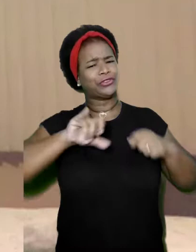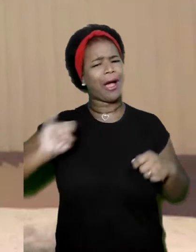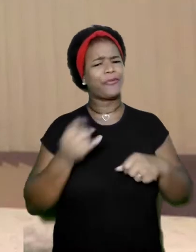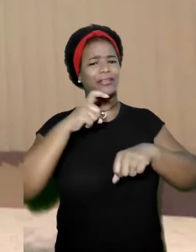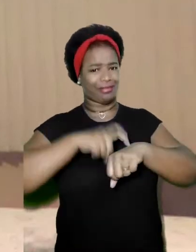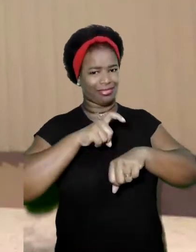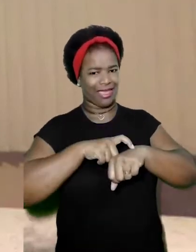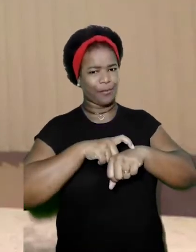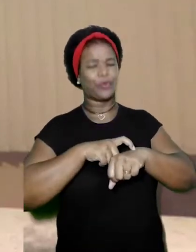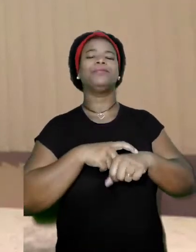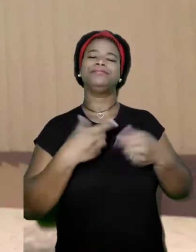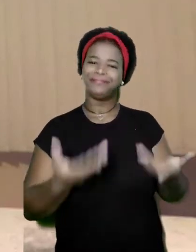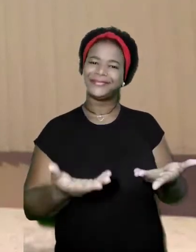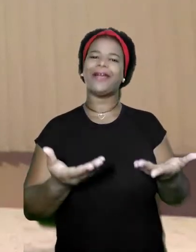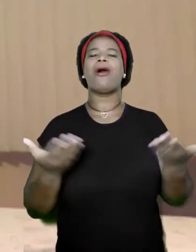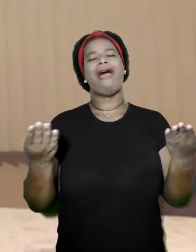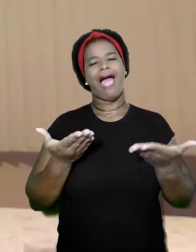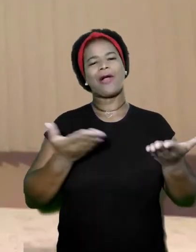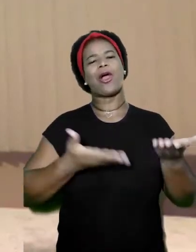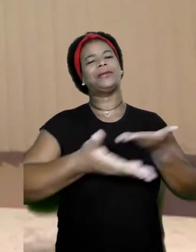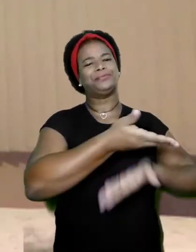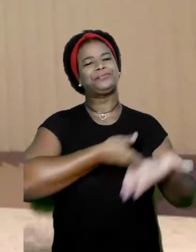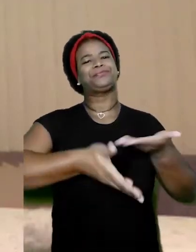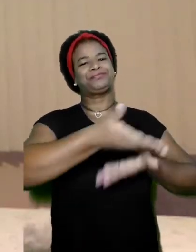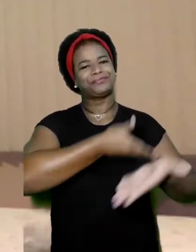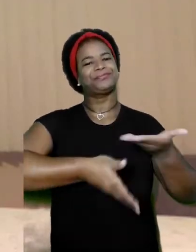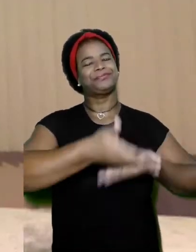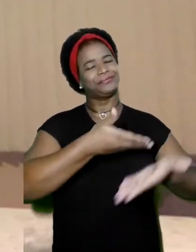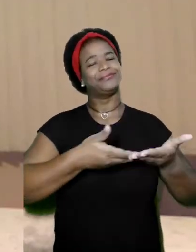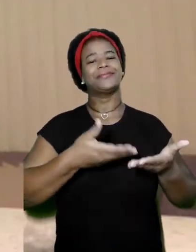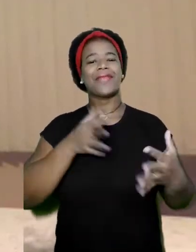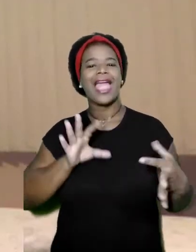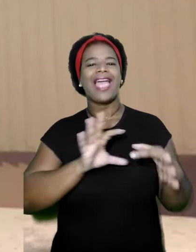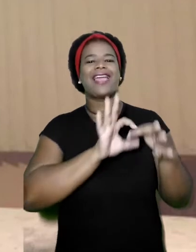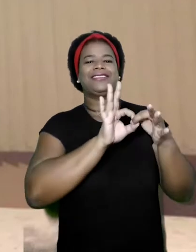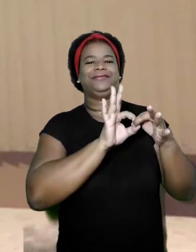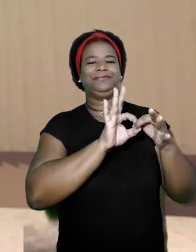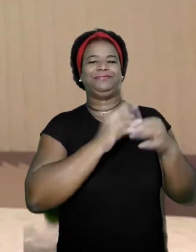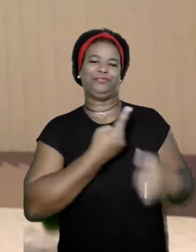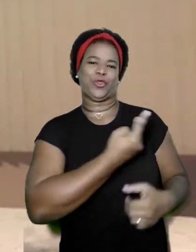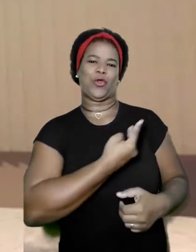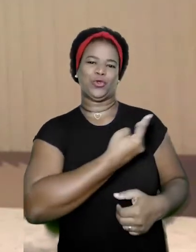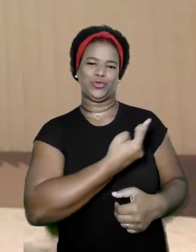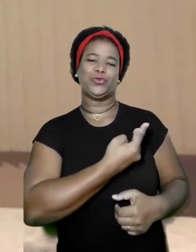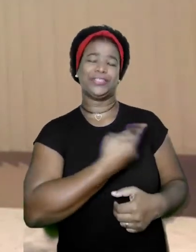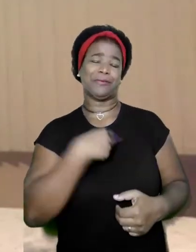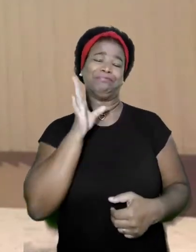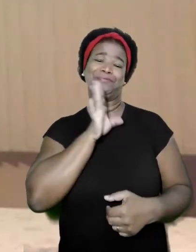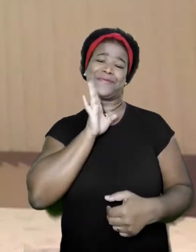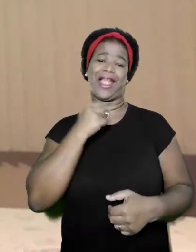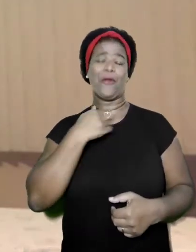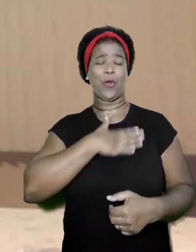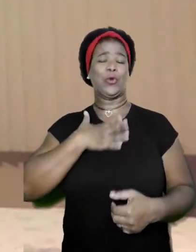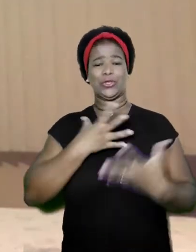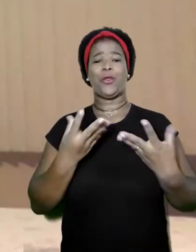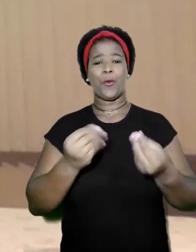pouco mais com ela Essa atividade tá sendo também uma união de nós duas Então tá sendo bem